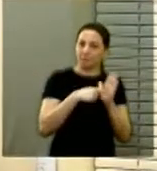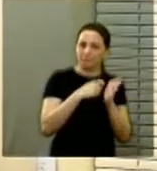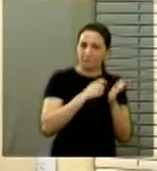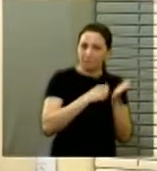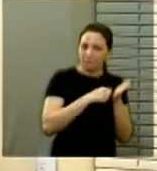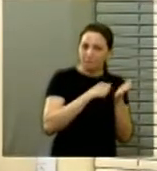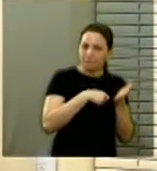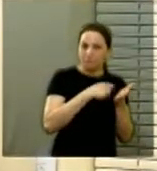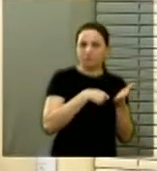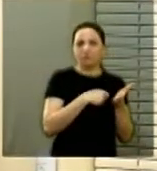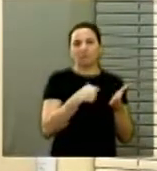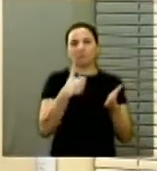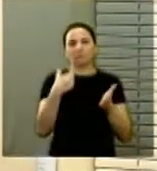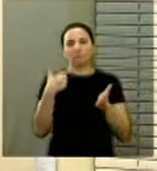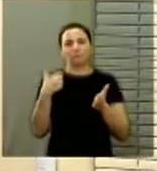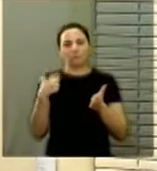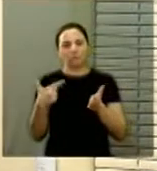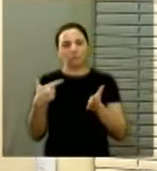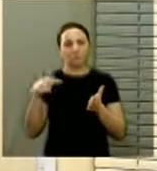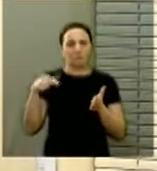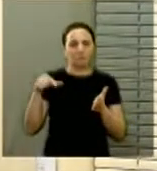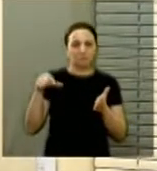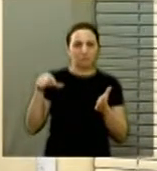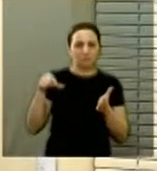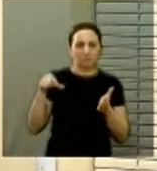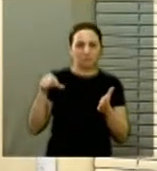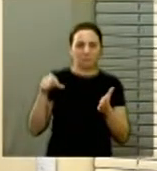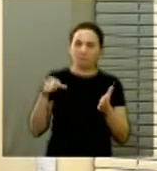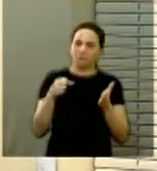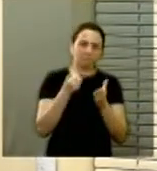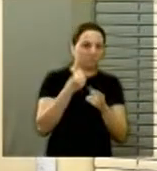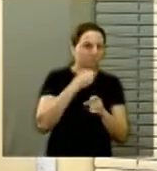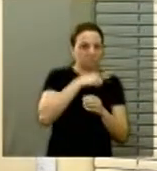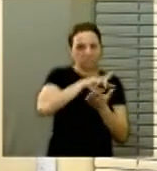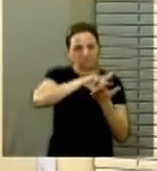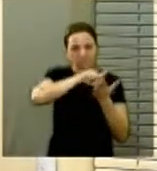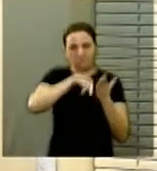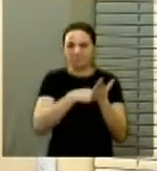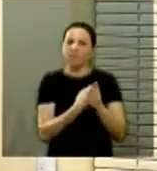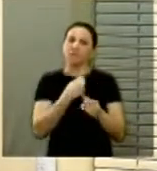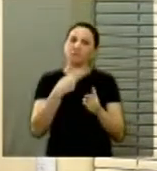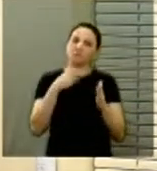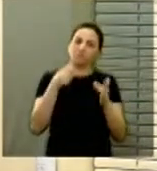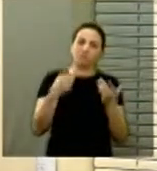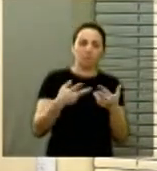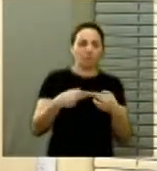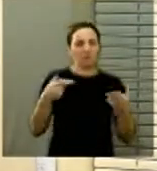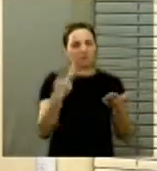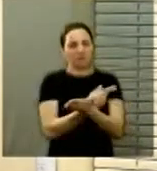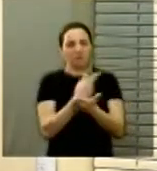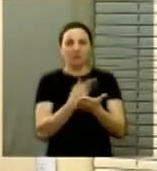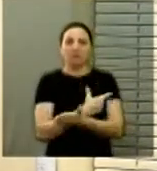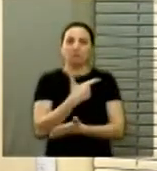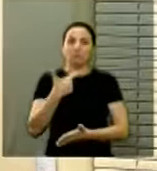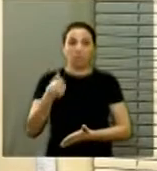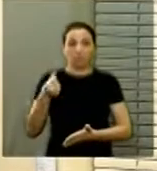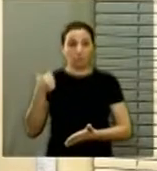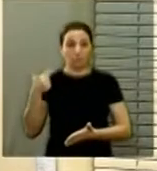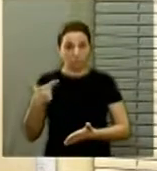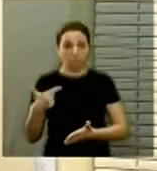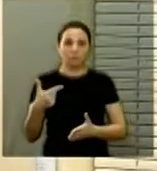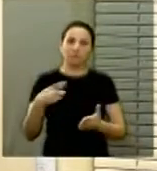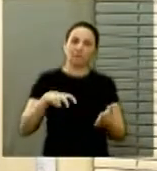.077, número absoluto, em atos infracionais no ano de 2012. Extrai-se que os crimes